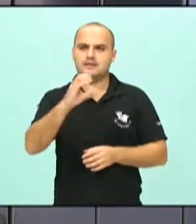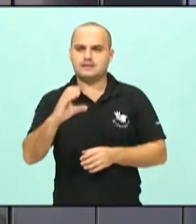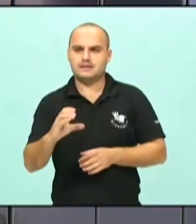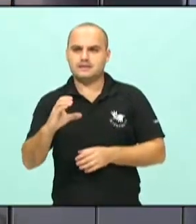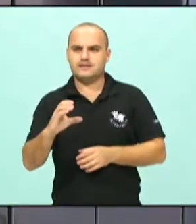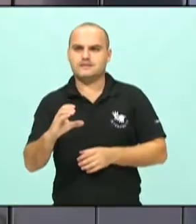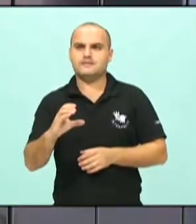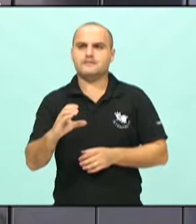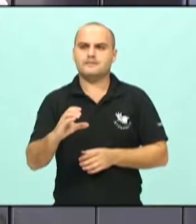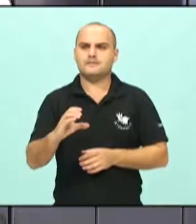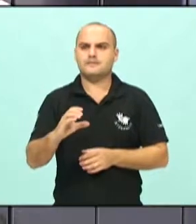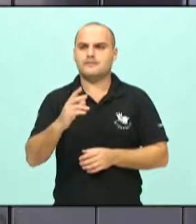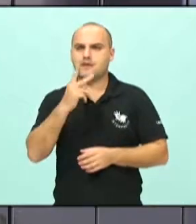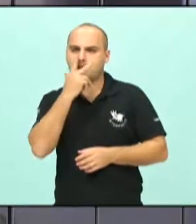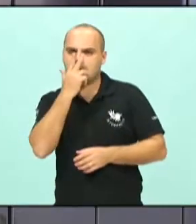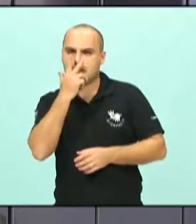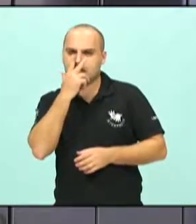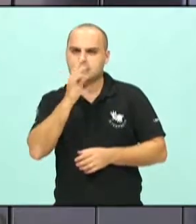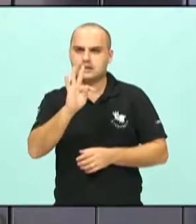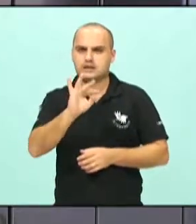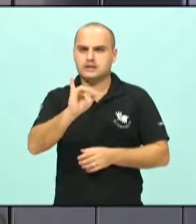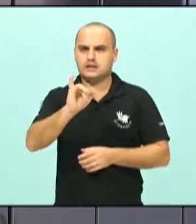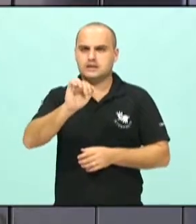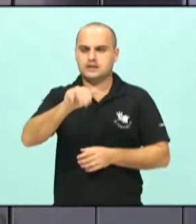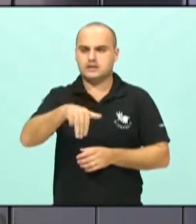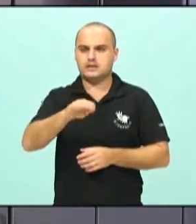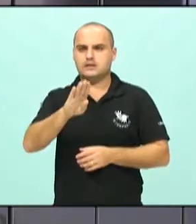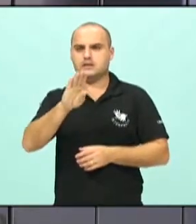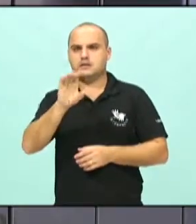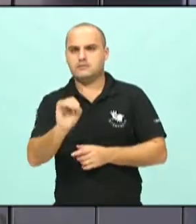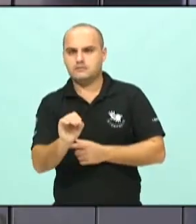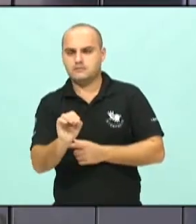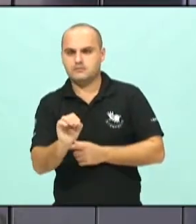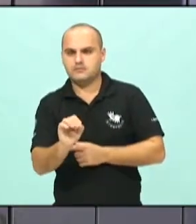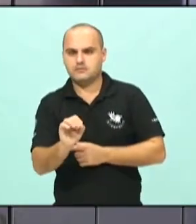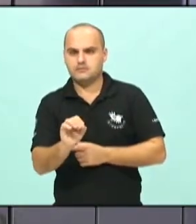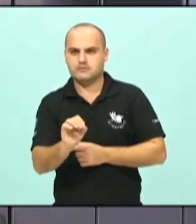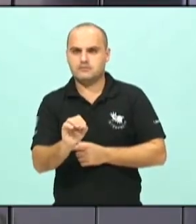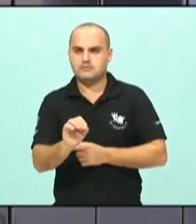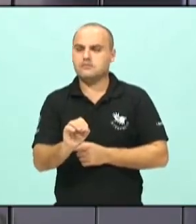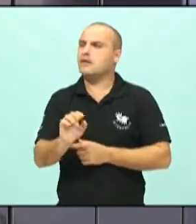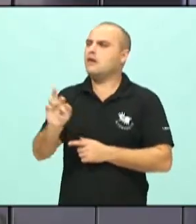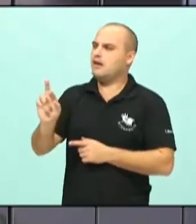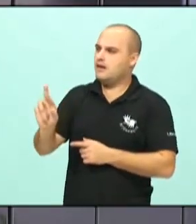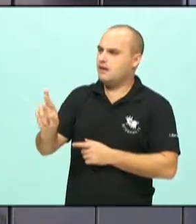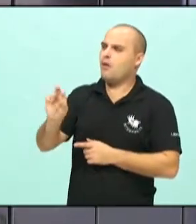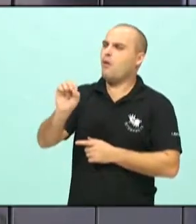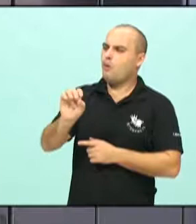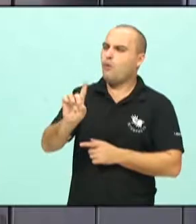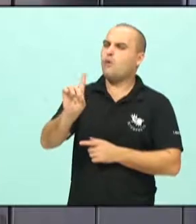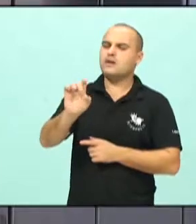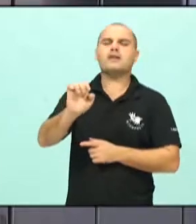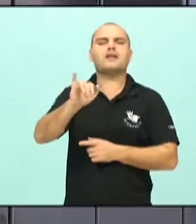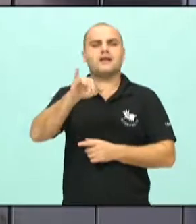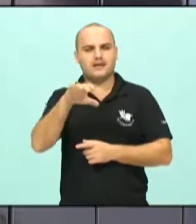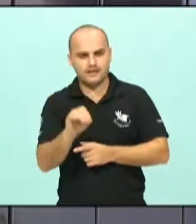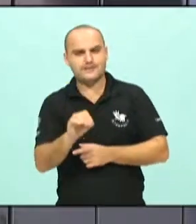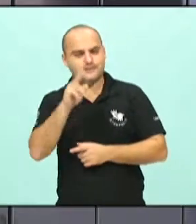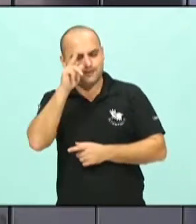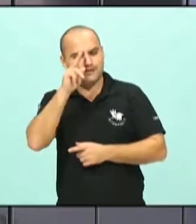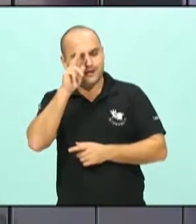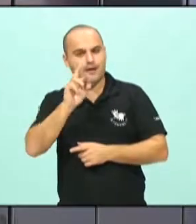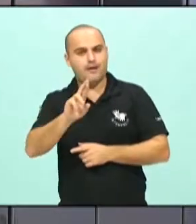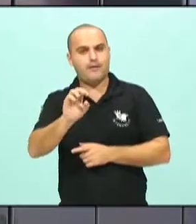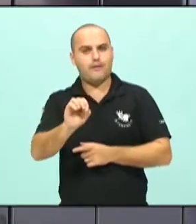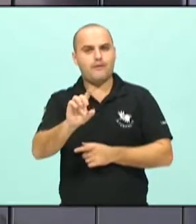cidade, acho que Timbó... É, Rodeio. É, Rodeio. Isso, Rodeio. E